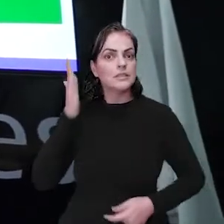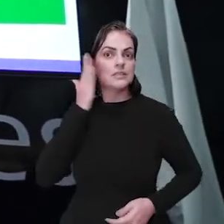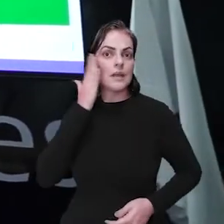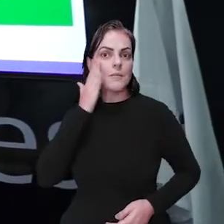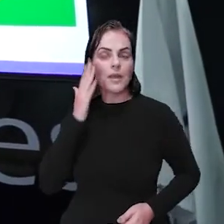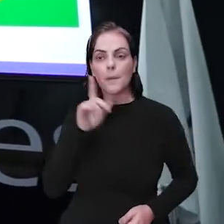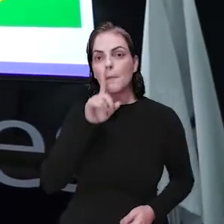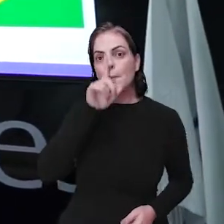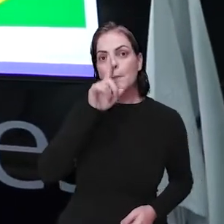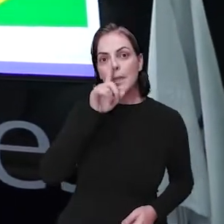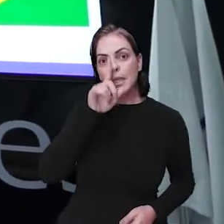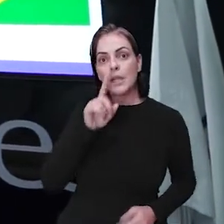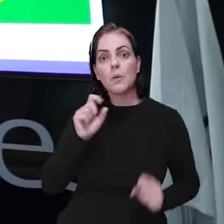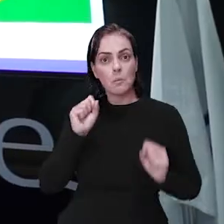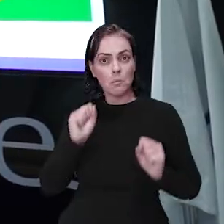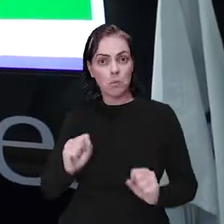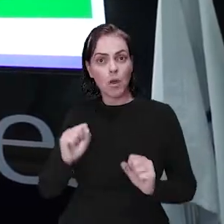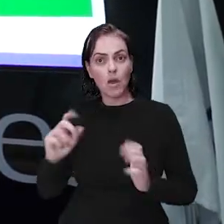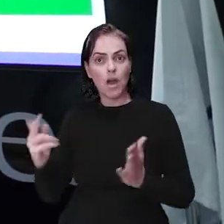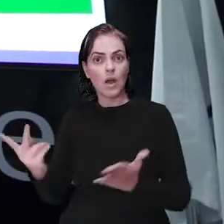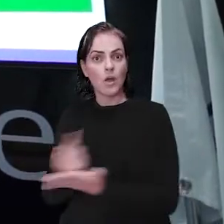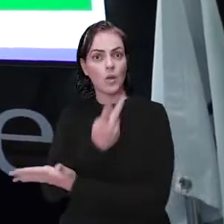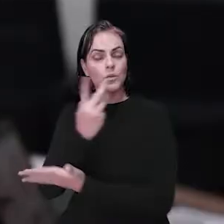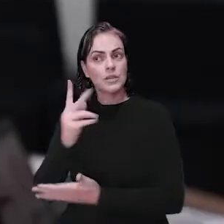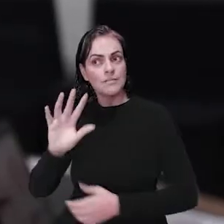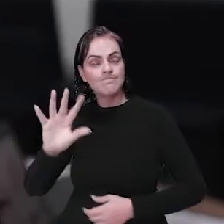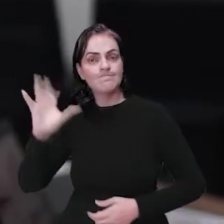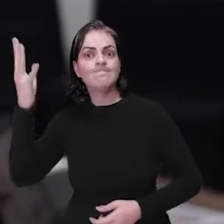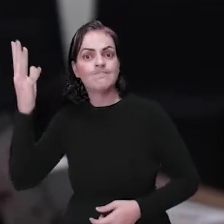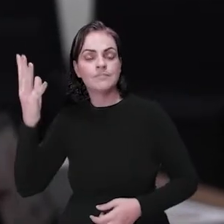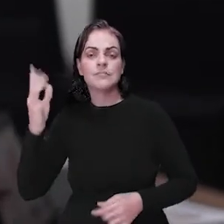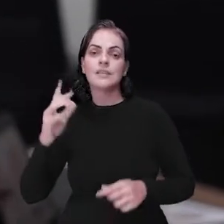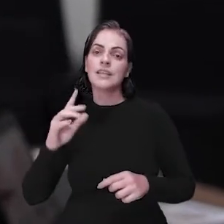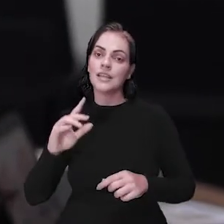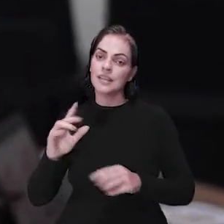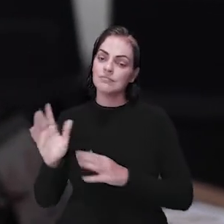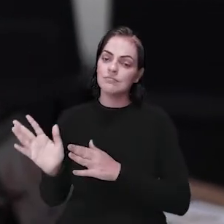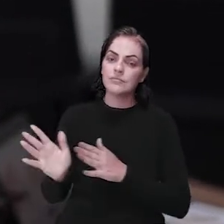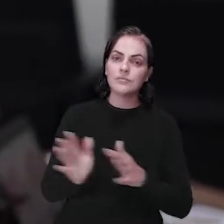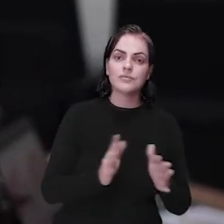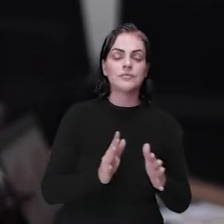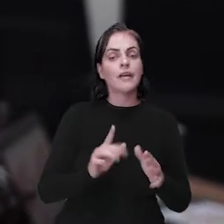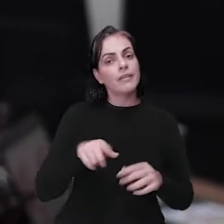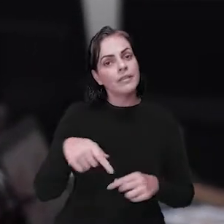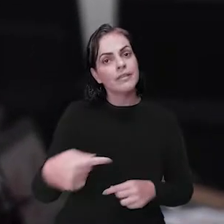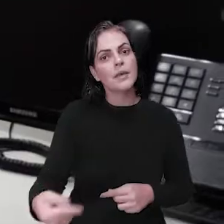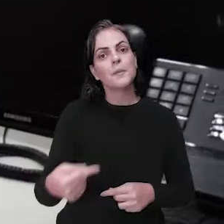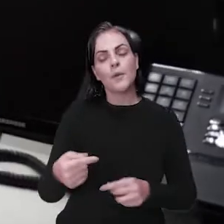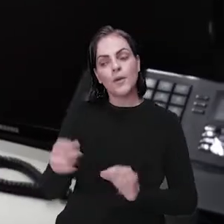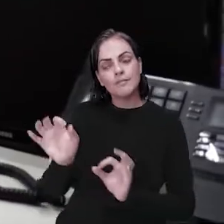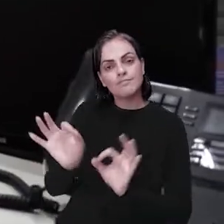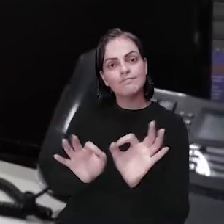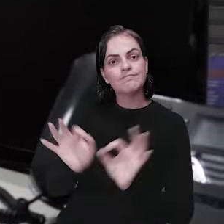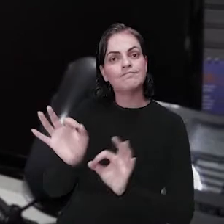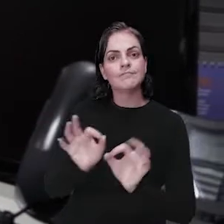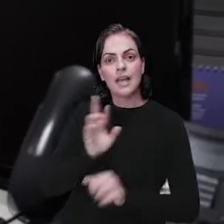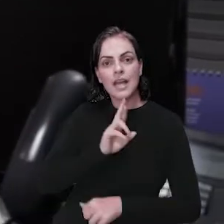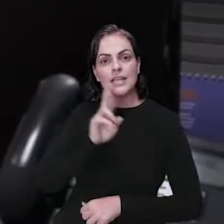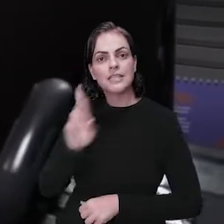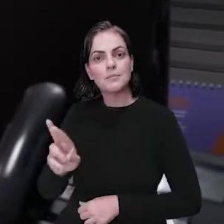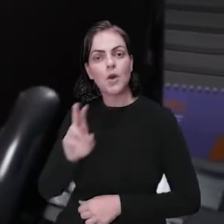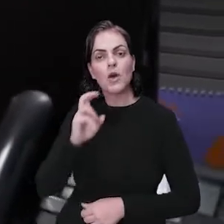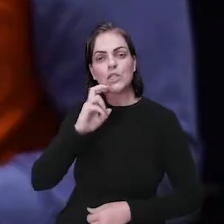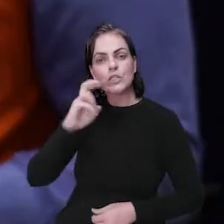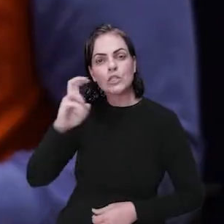pessoas tomem conhecimento dos perigos daquilo que pode acontecer e termina com a gestão do desastre e com as ações